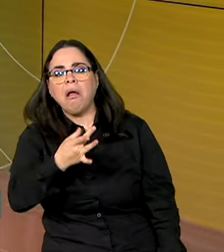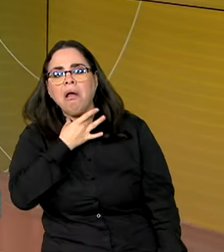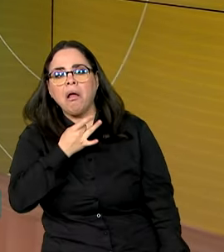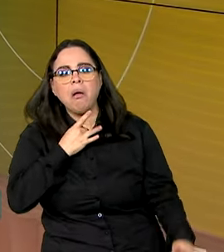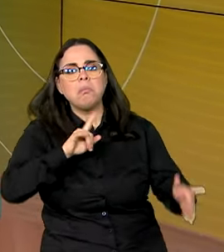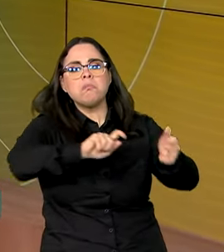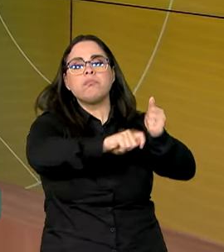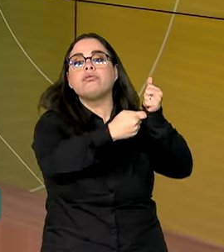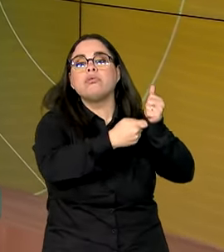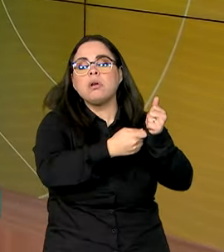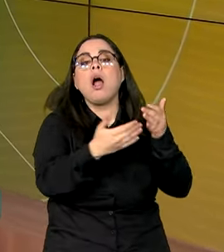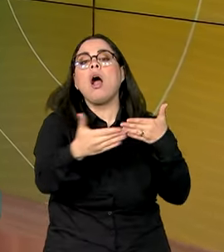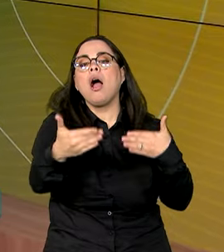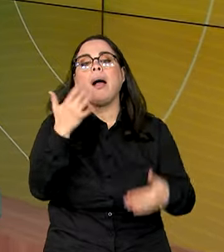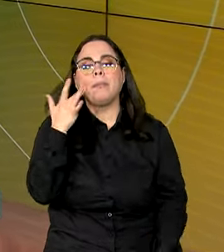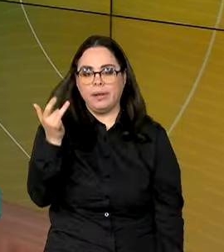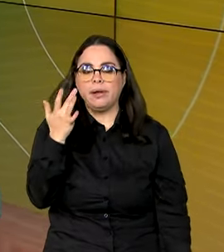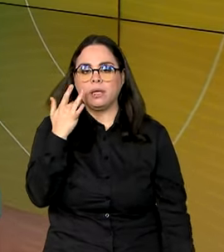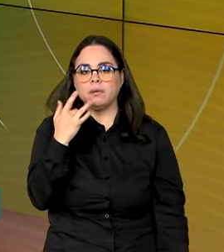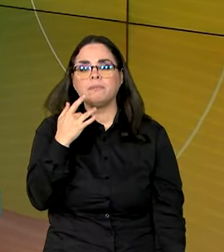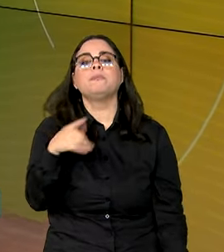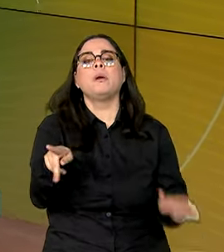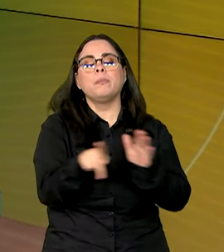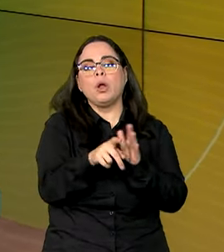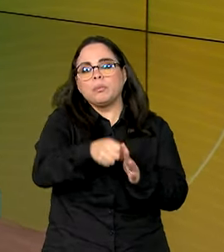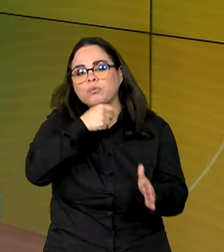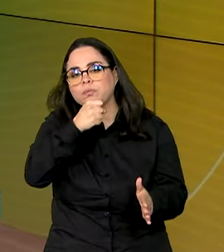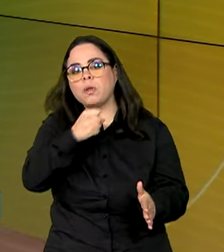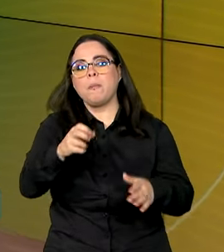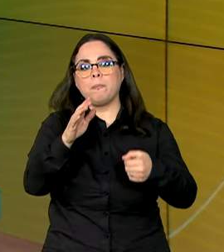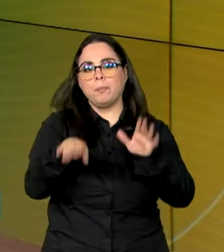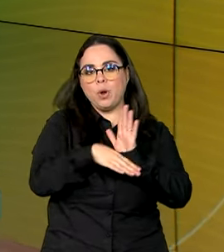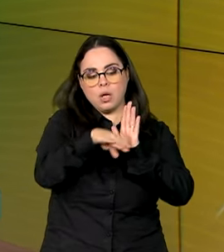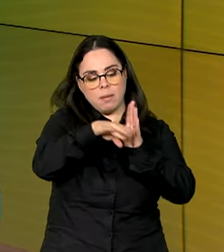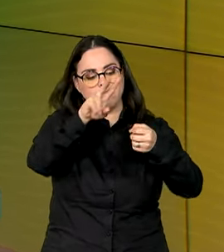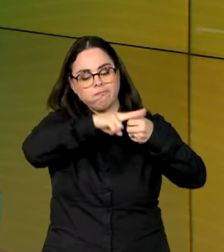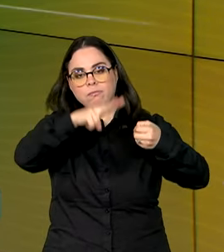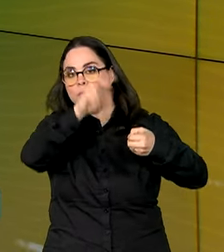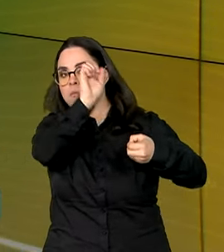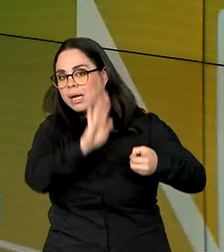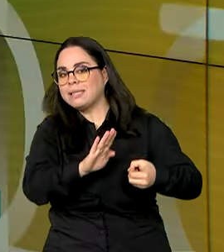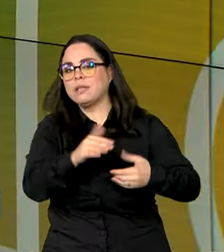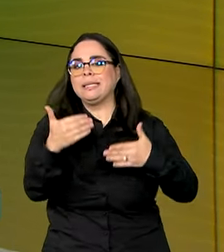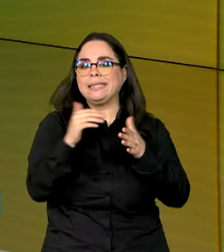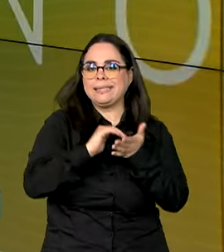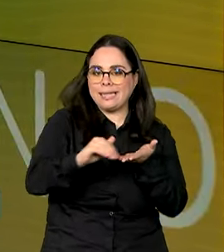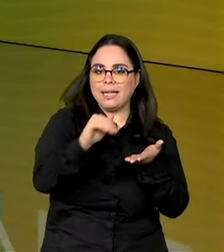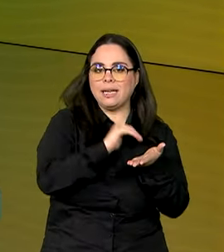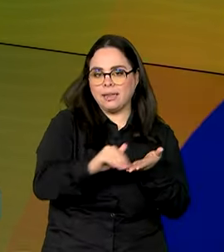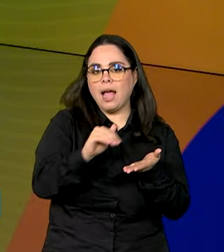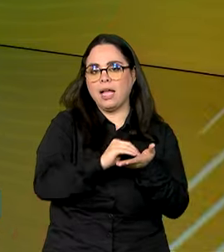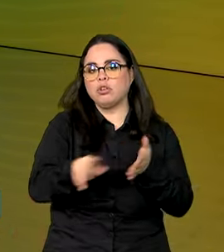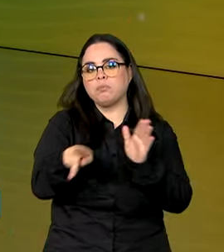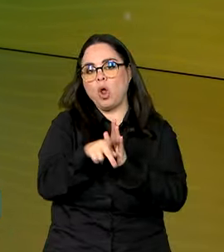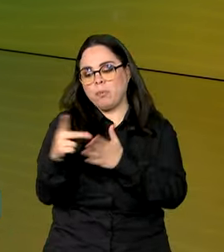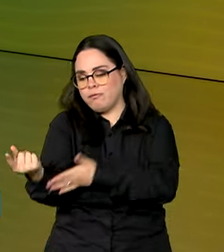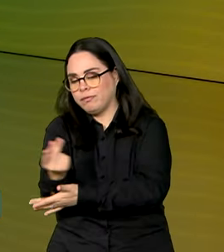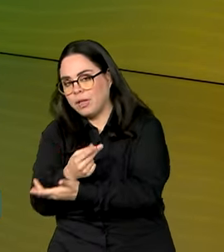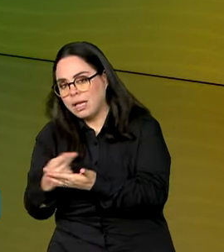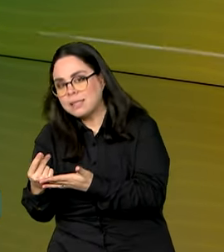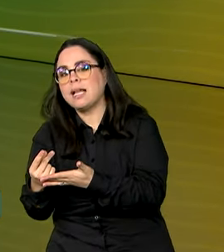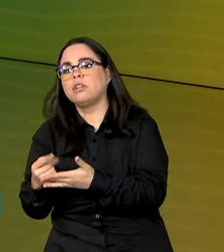ser bloqueados a partir de amanhã. Em entrevista à Voz do Brasil, o secretário de Prêmios e Apostas do Ministério da Fazenda